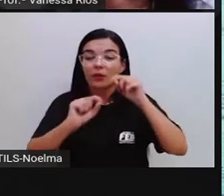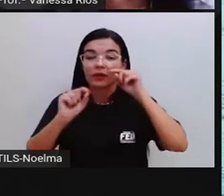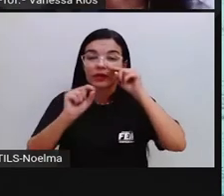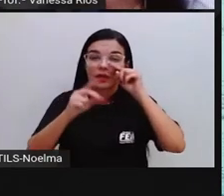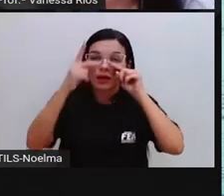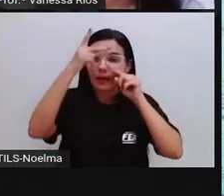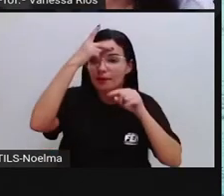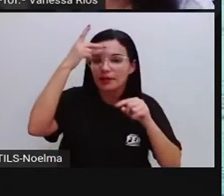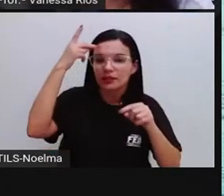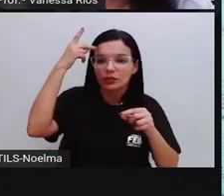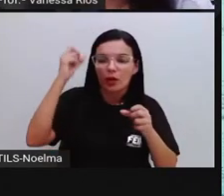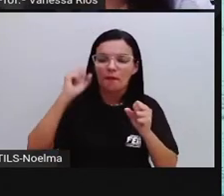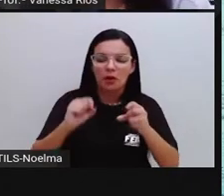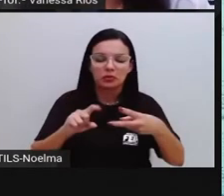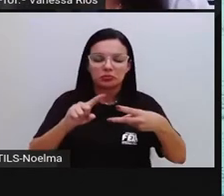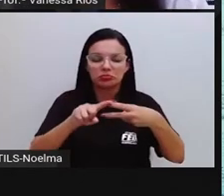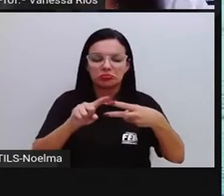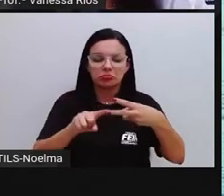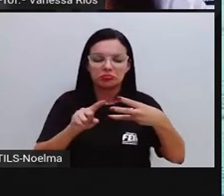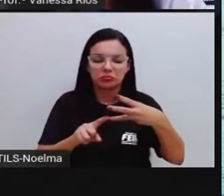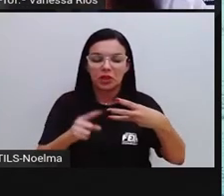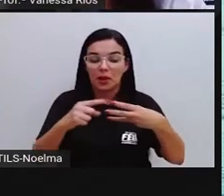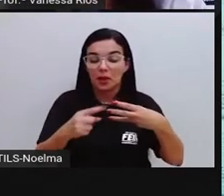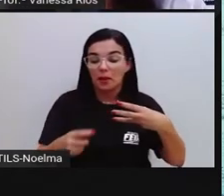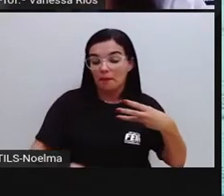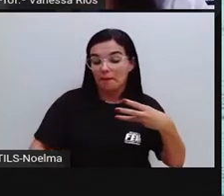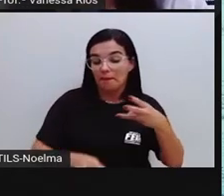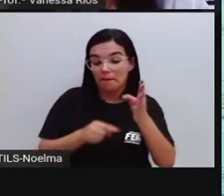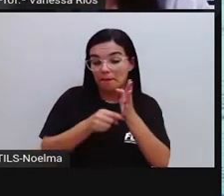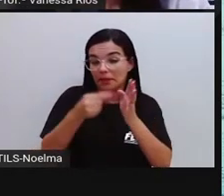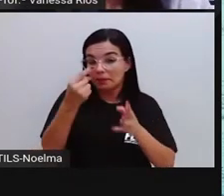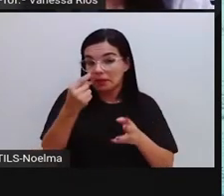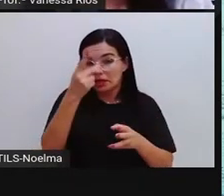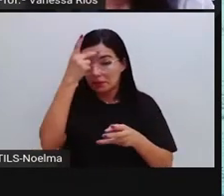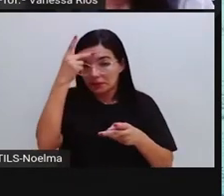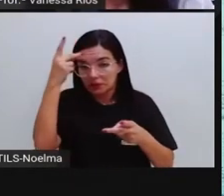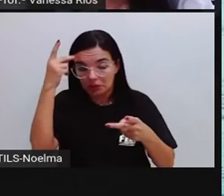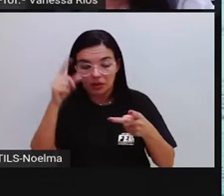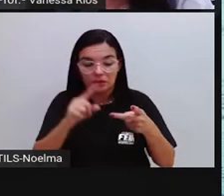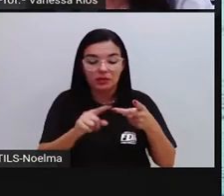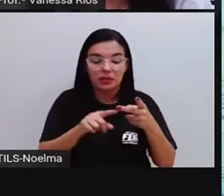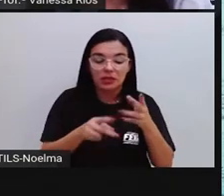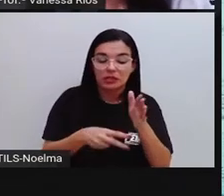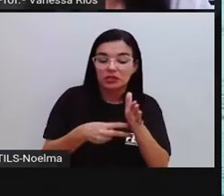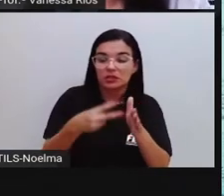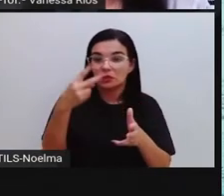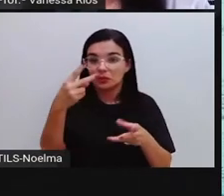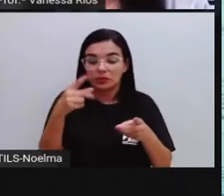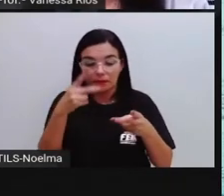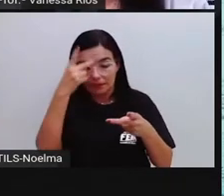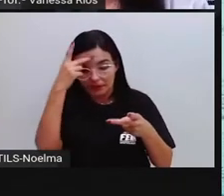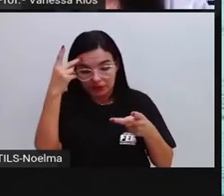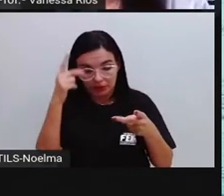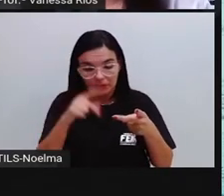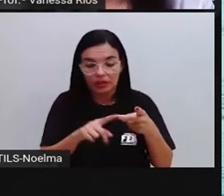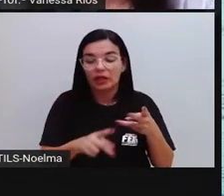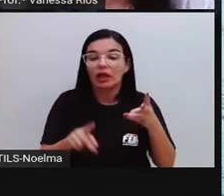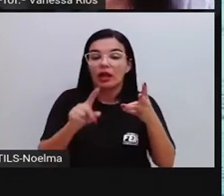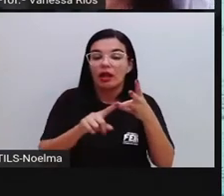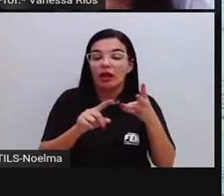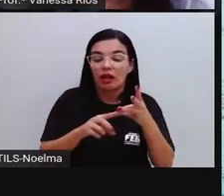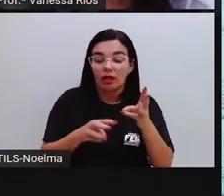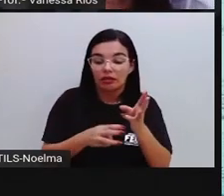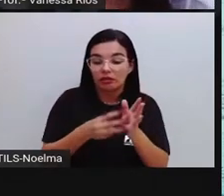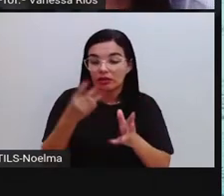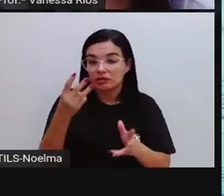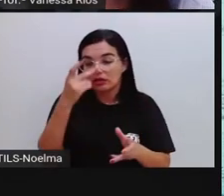primeira, na segunda ou na terceira pessoa. E uma ação pode ser feita por mim, não é? Pode ser feita